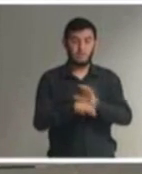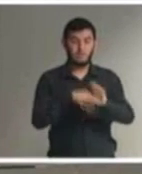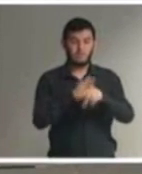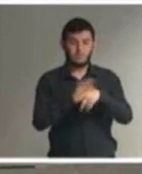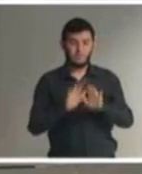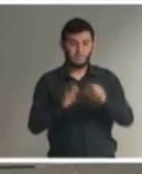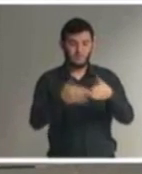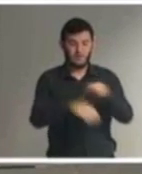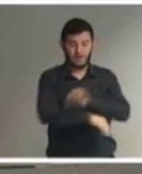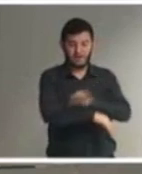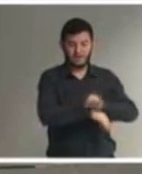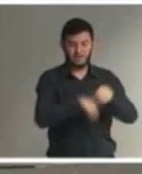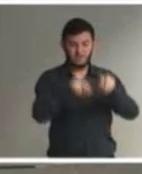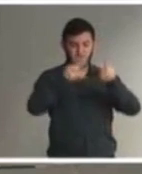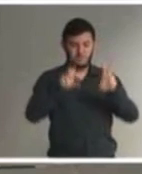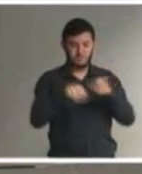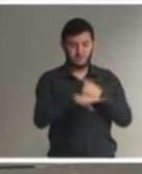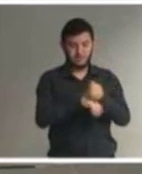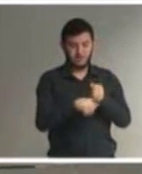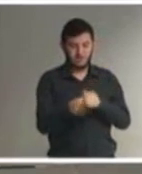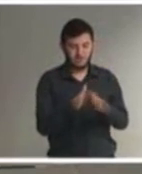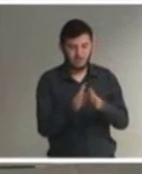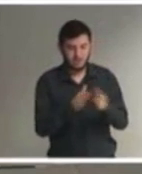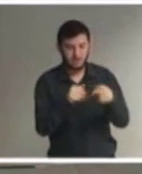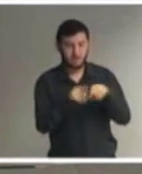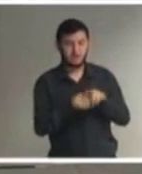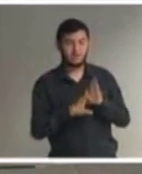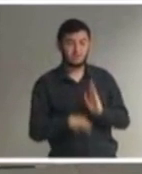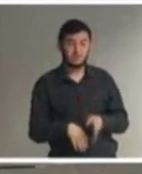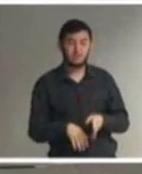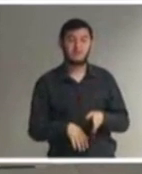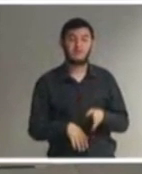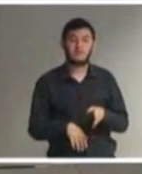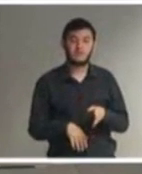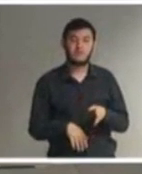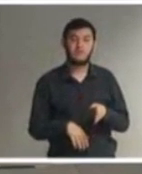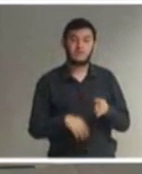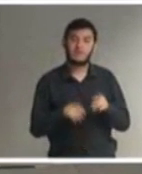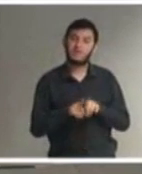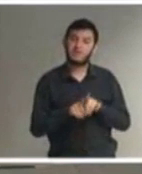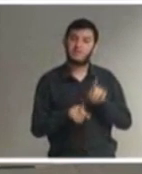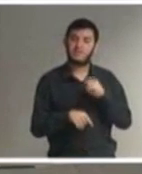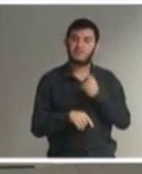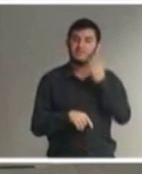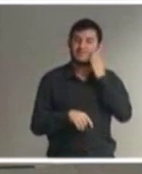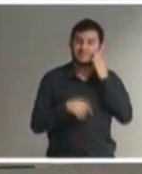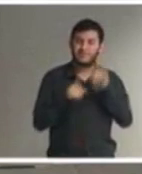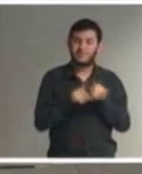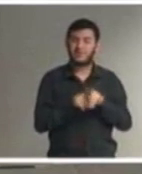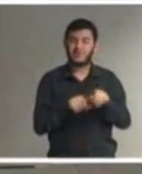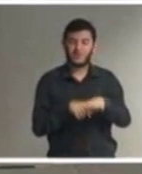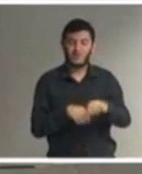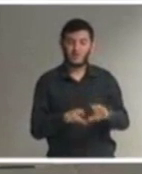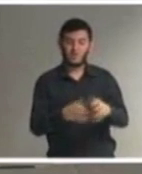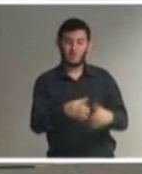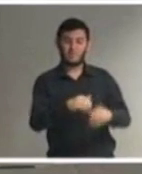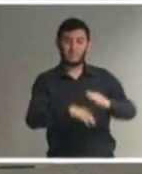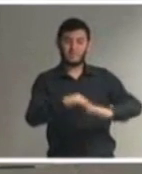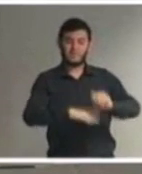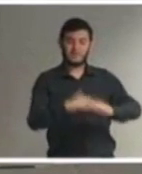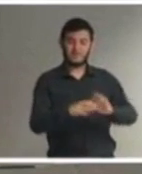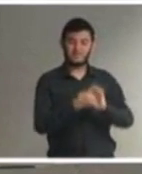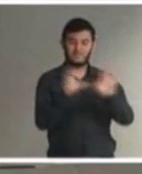sobre acessibilidade e como contrapartida que no caso eram profissionais liberais profissionais